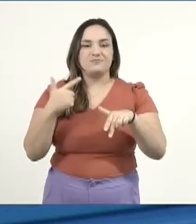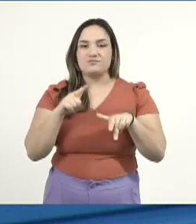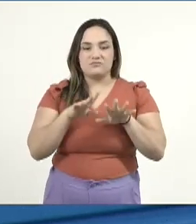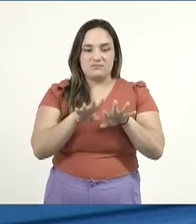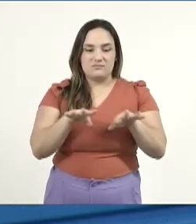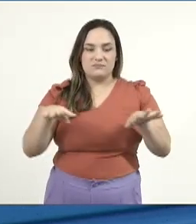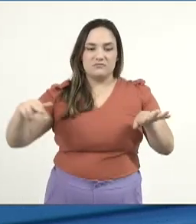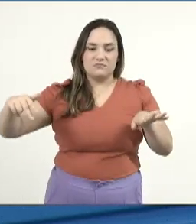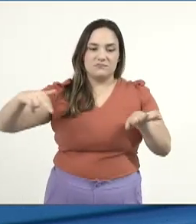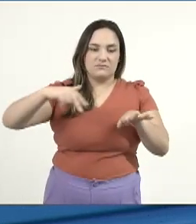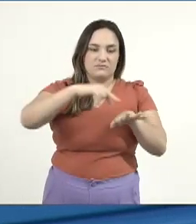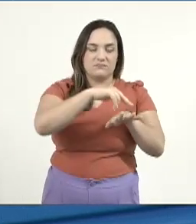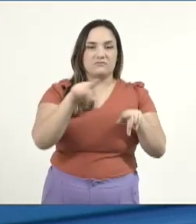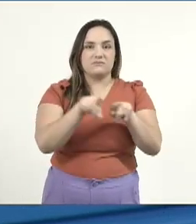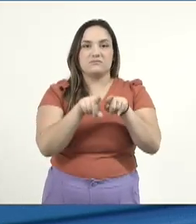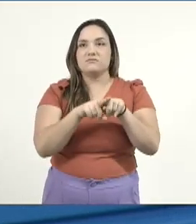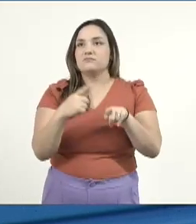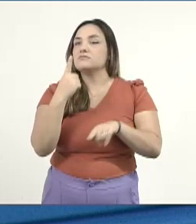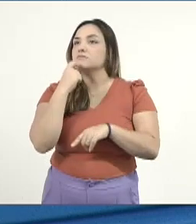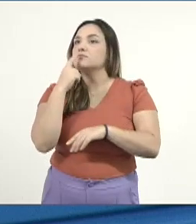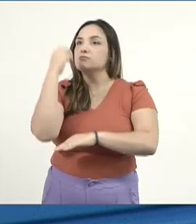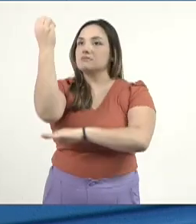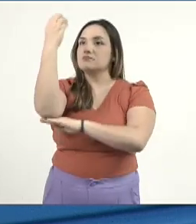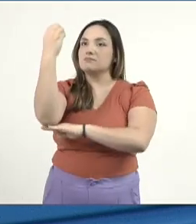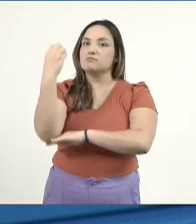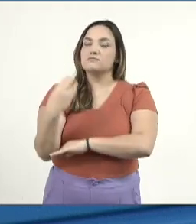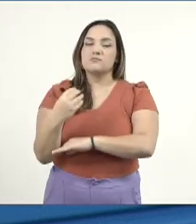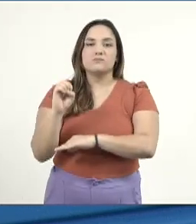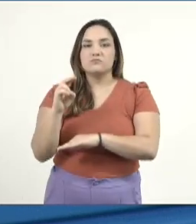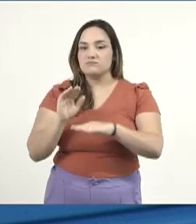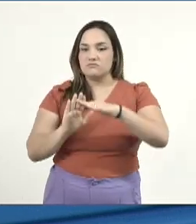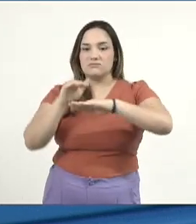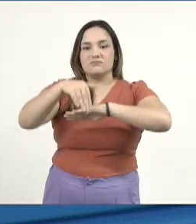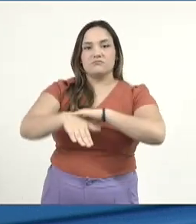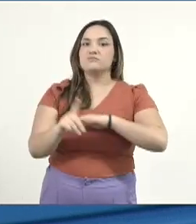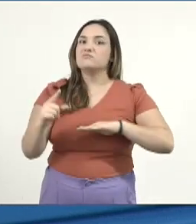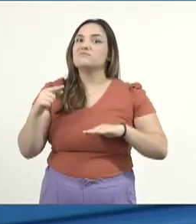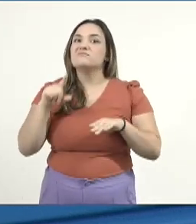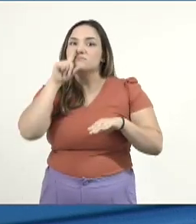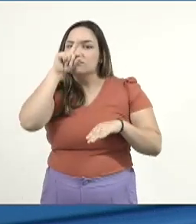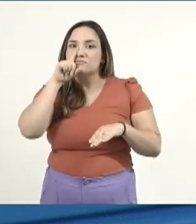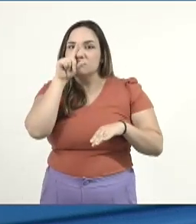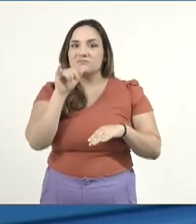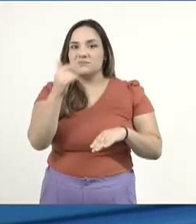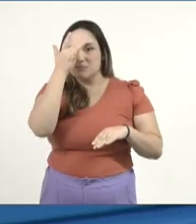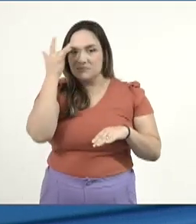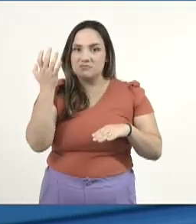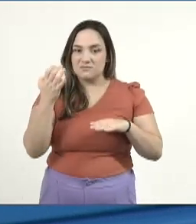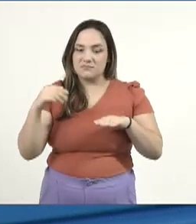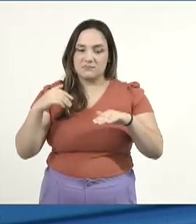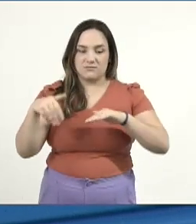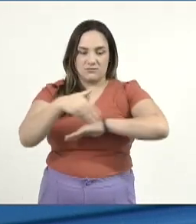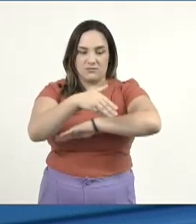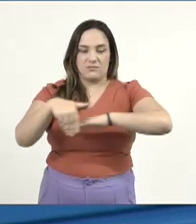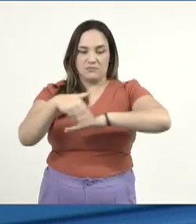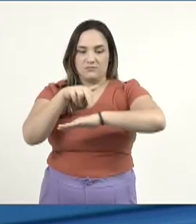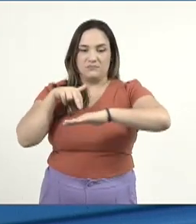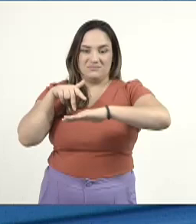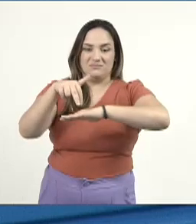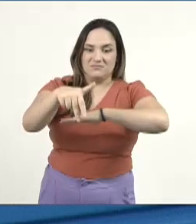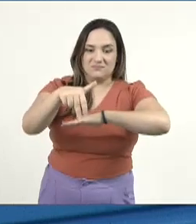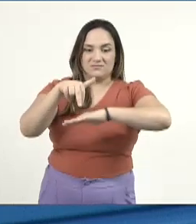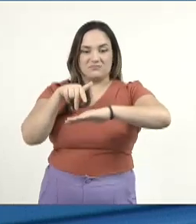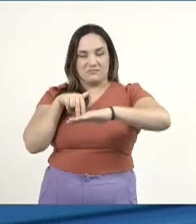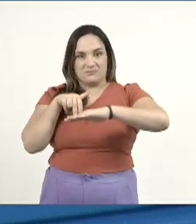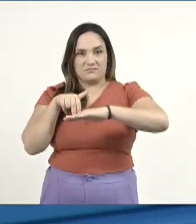pedestre, semáforos e quebra-molas têm criado um ambiente perigoso para aqueles que utilizam esse trajeto diariamente,